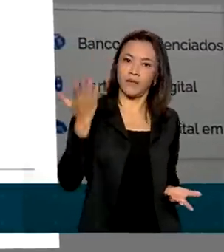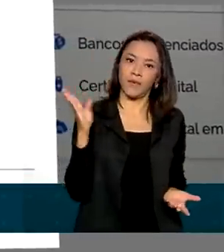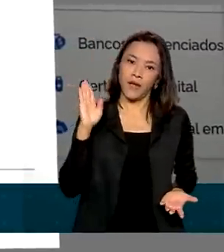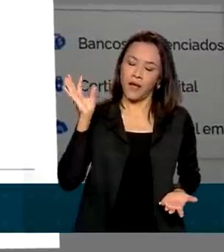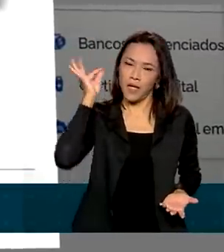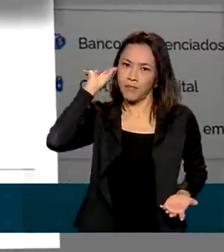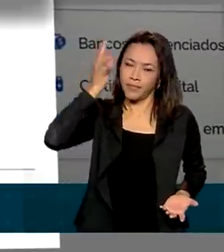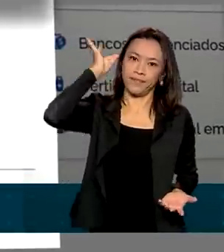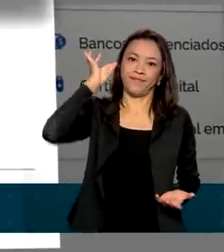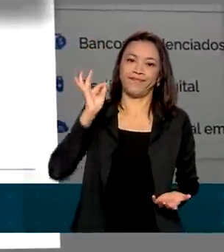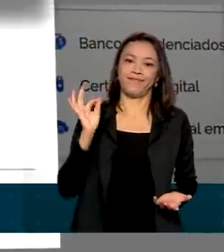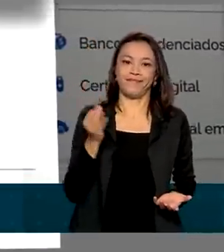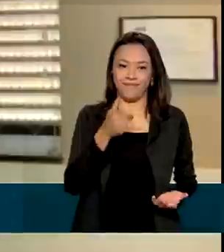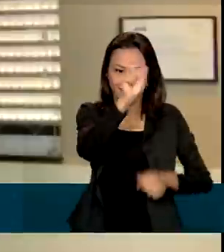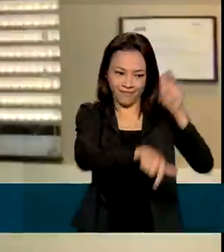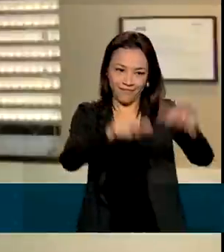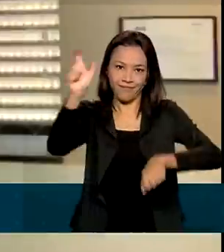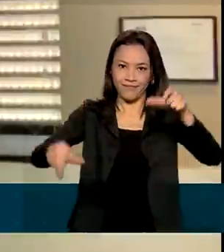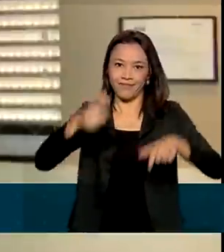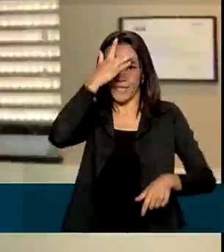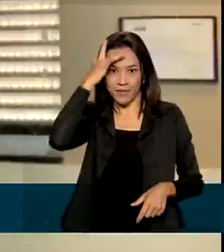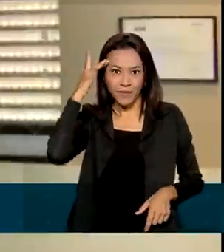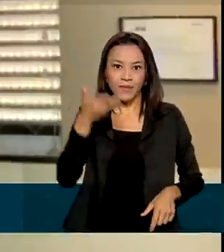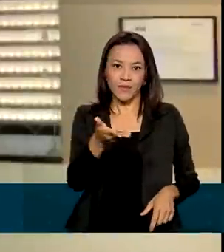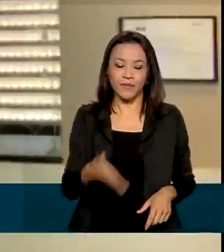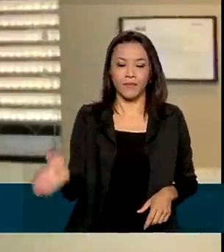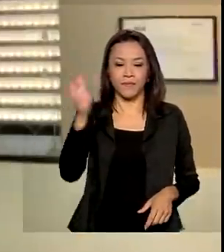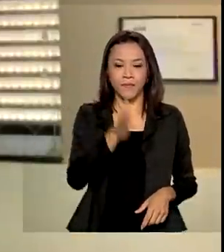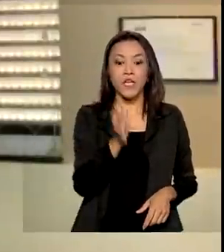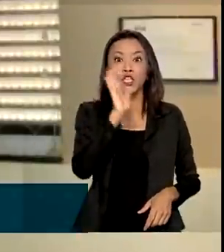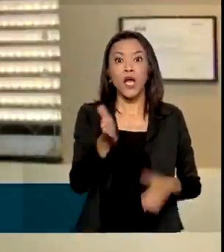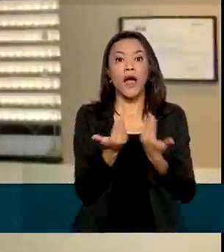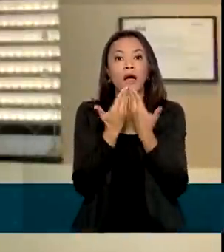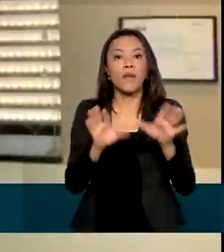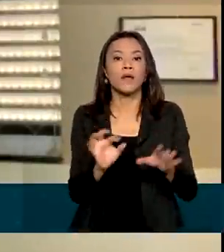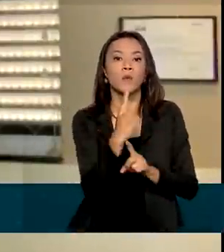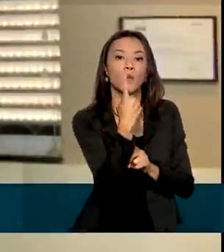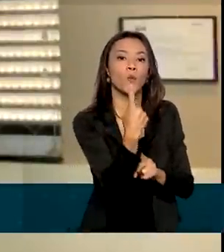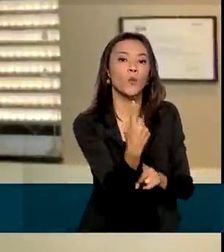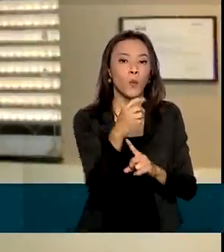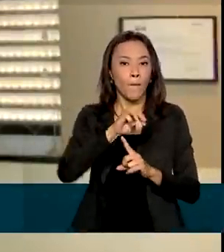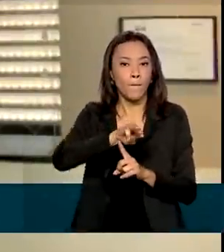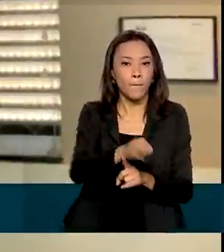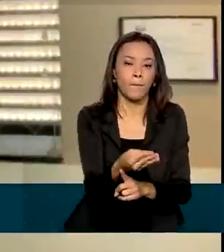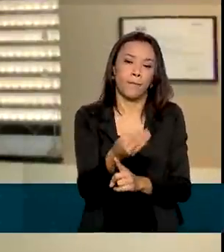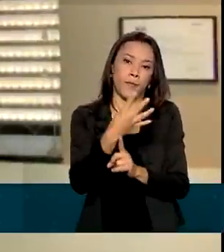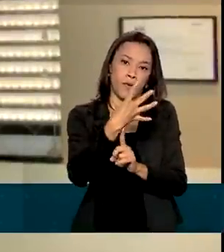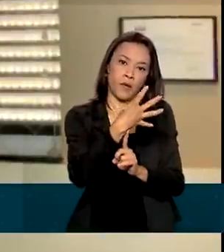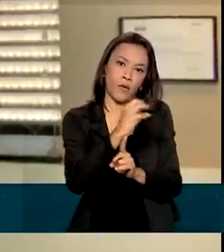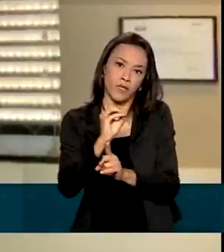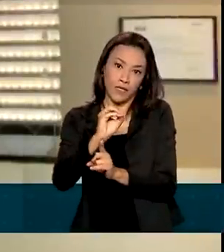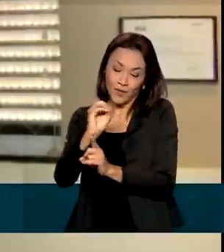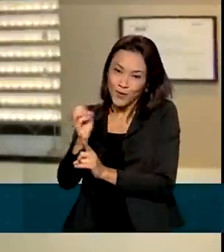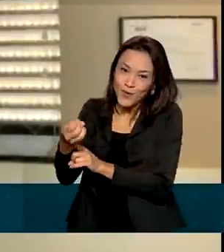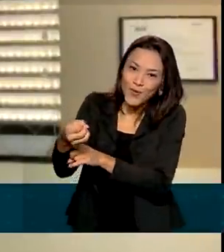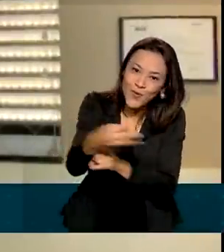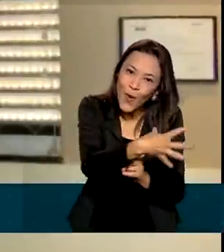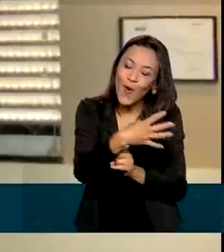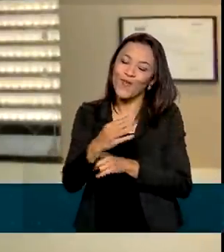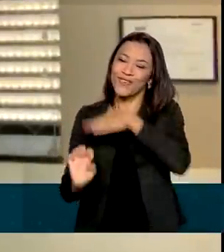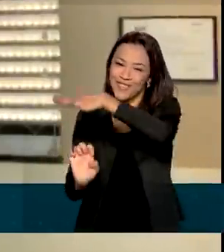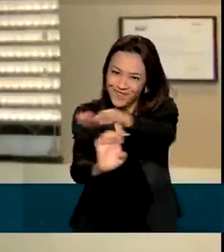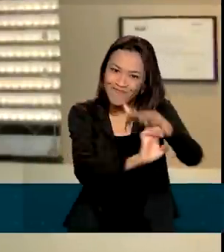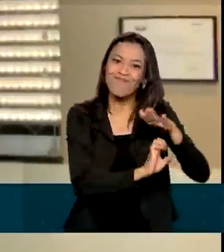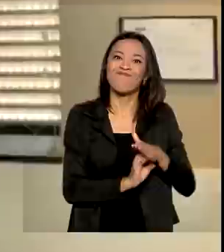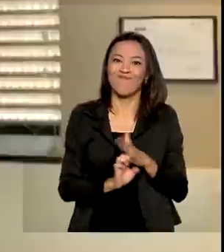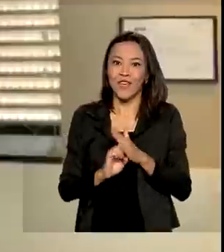rápido para os brasileiros. Foram abertos 1 milhão e 400 mil novos negócios no último